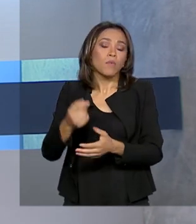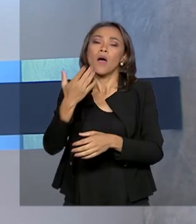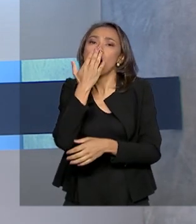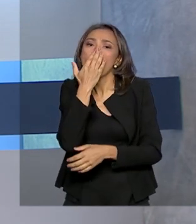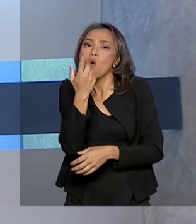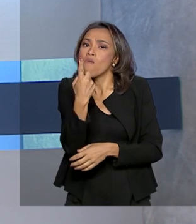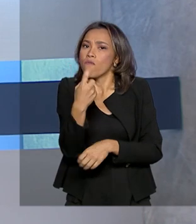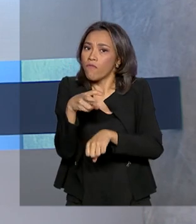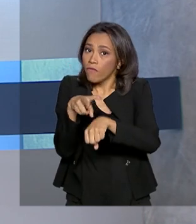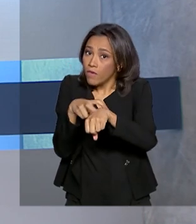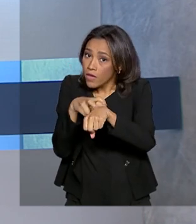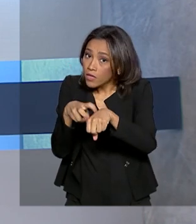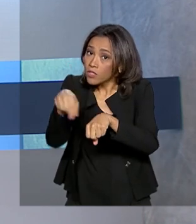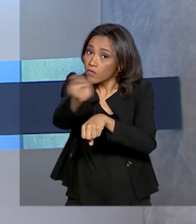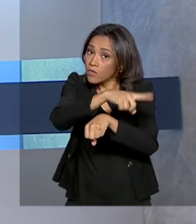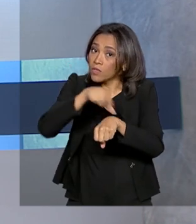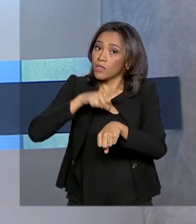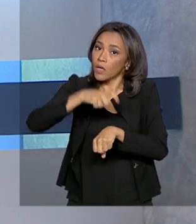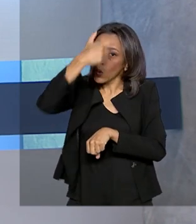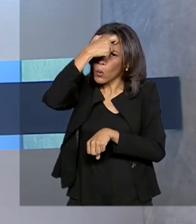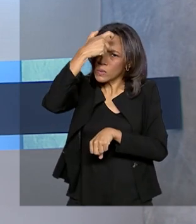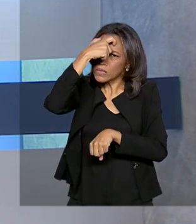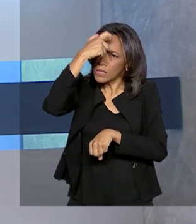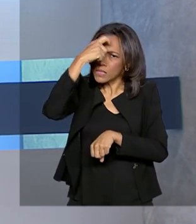consumidor tenha consciência e evite o desperdício.